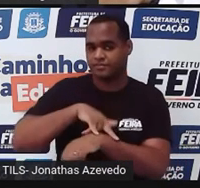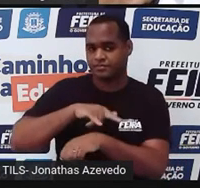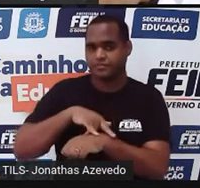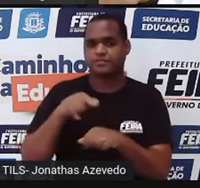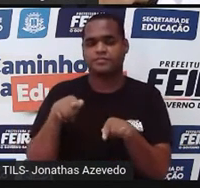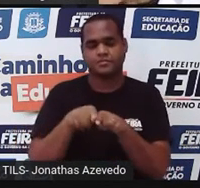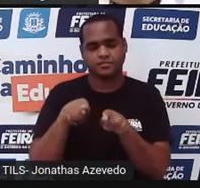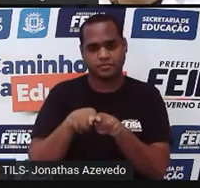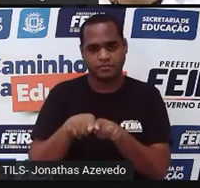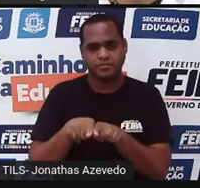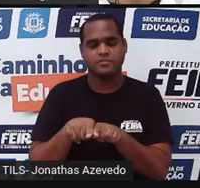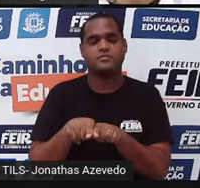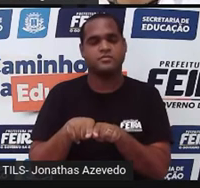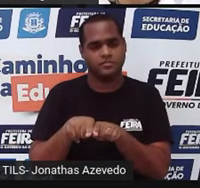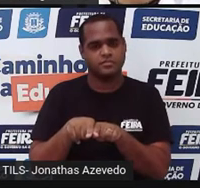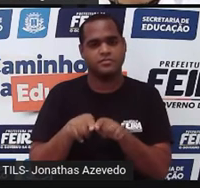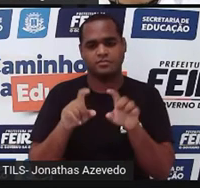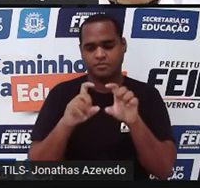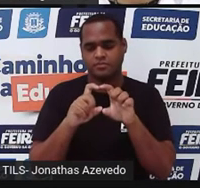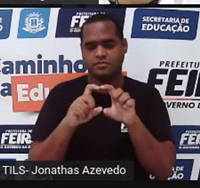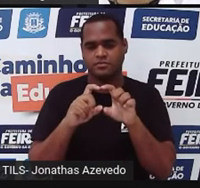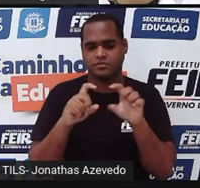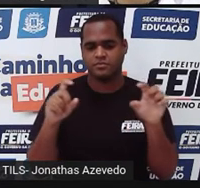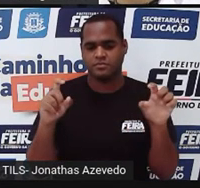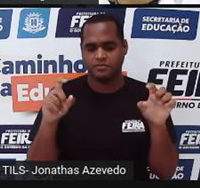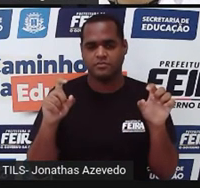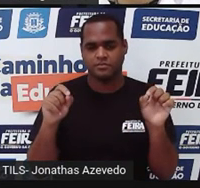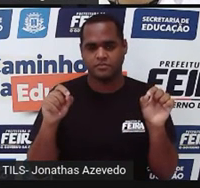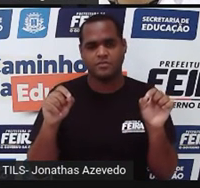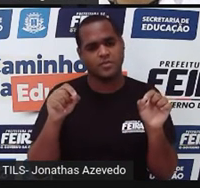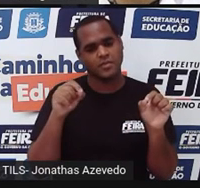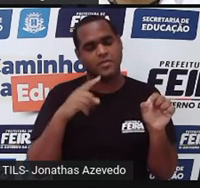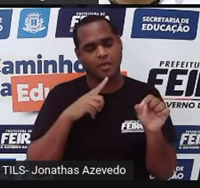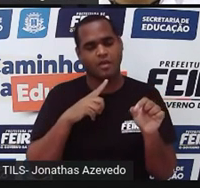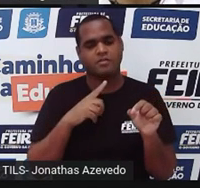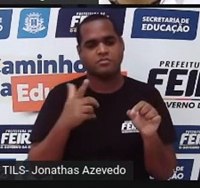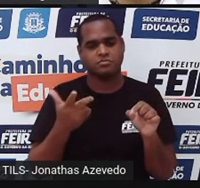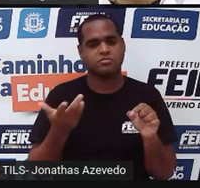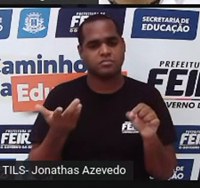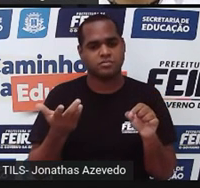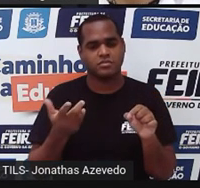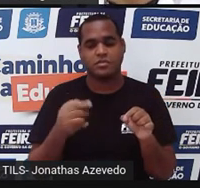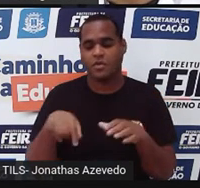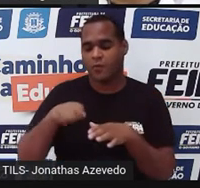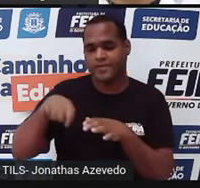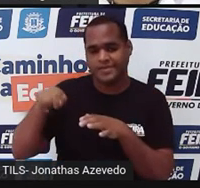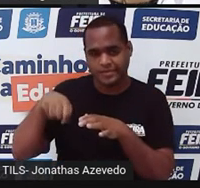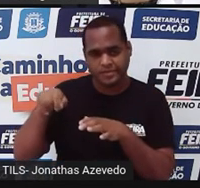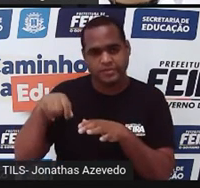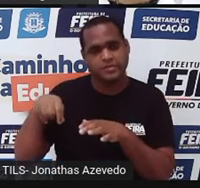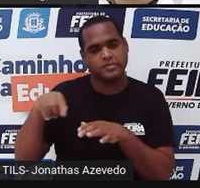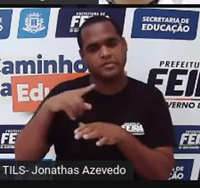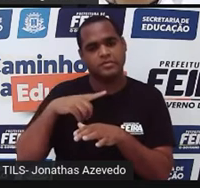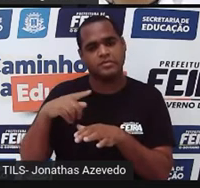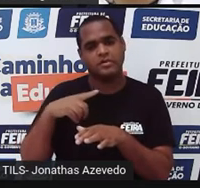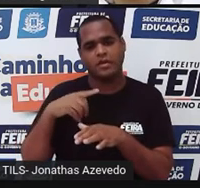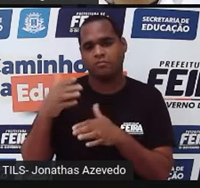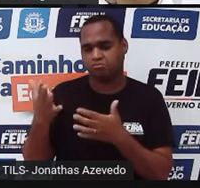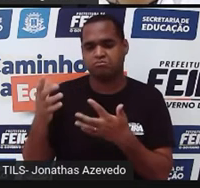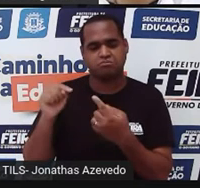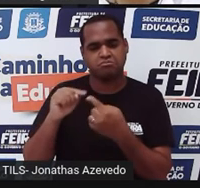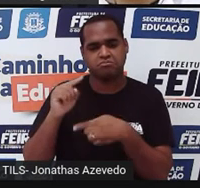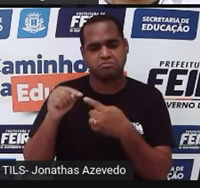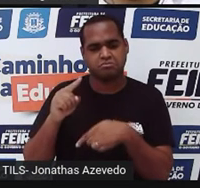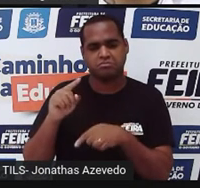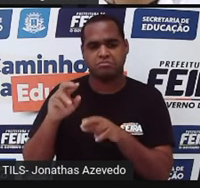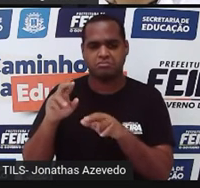retângulo, que também tem o seu comprimento e a sua altura. A cozinha e a sala não são retângulos,